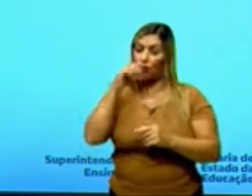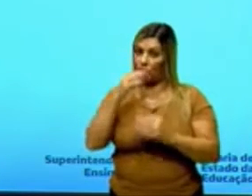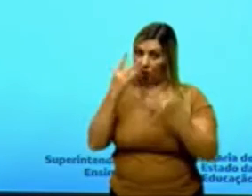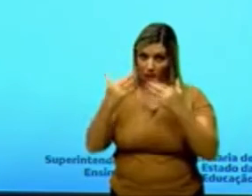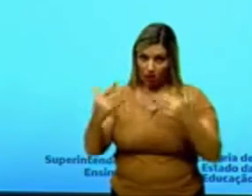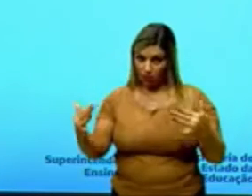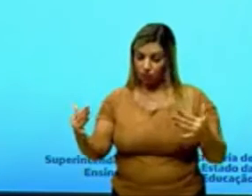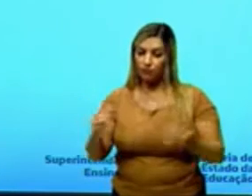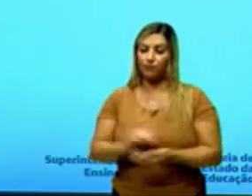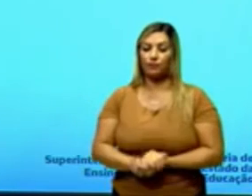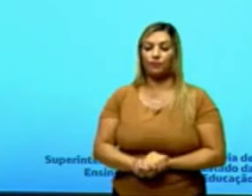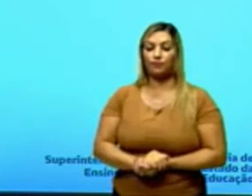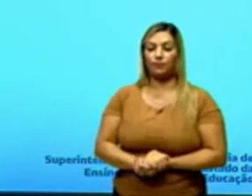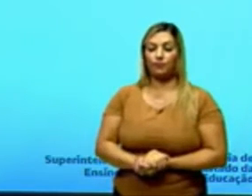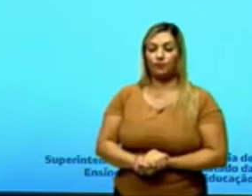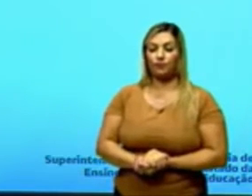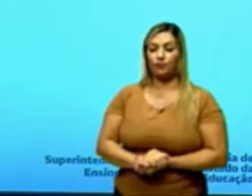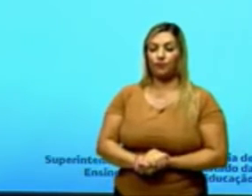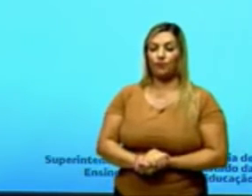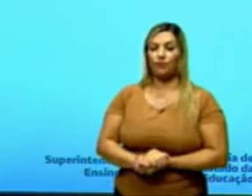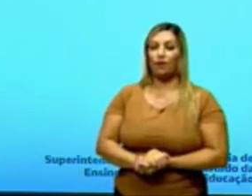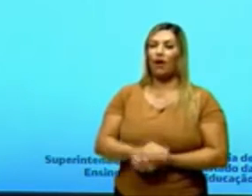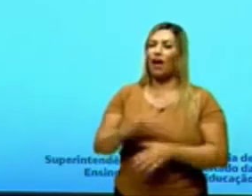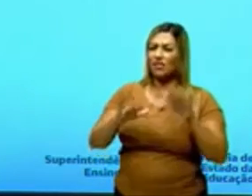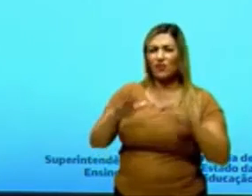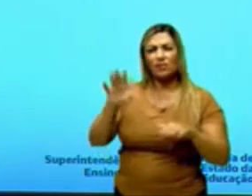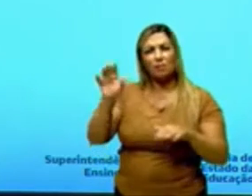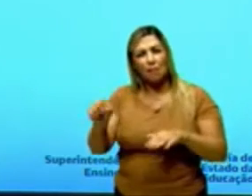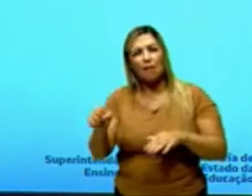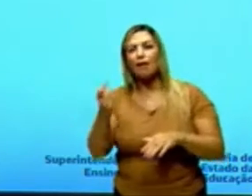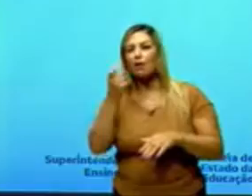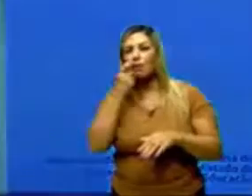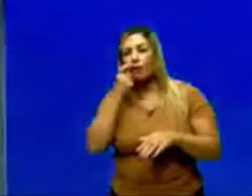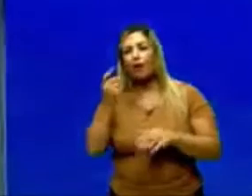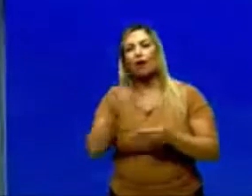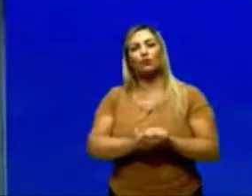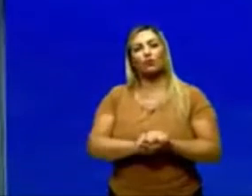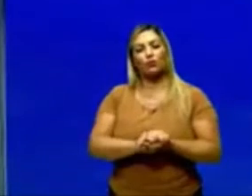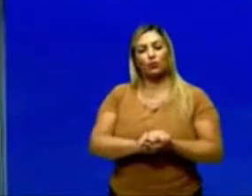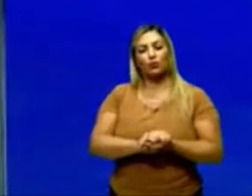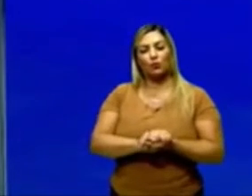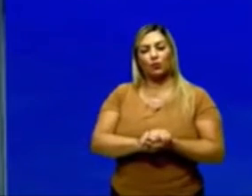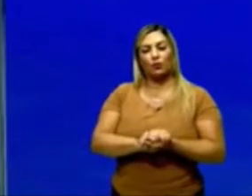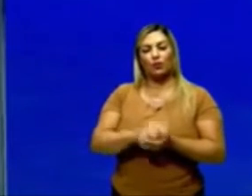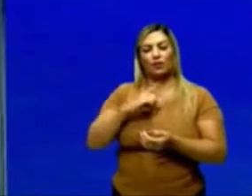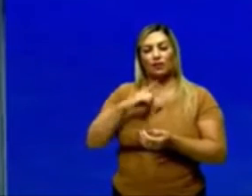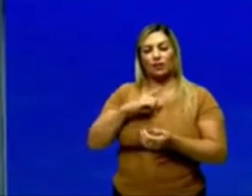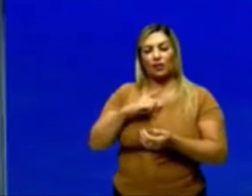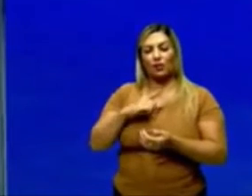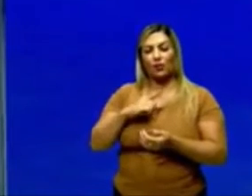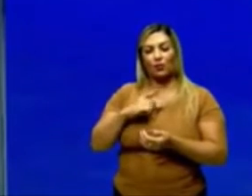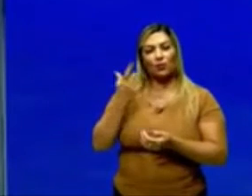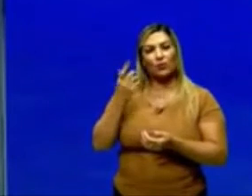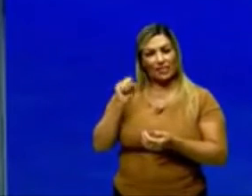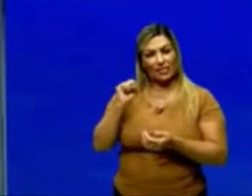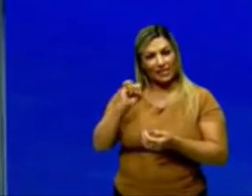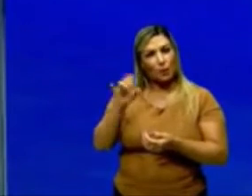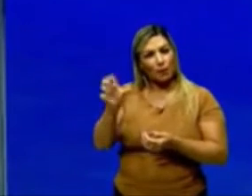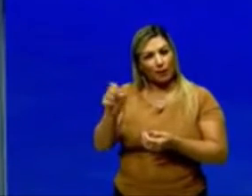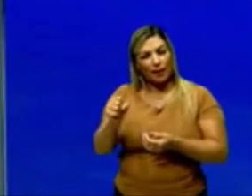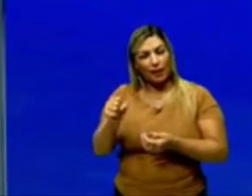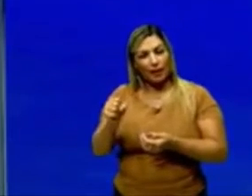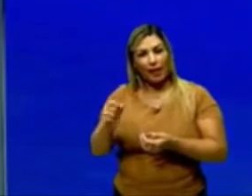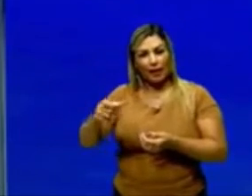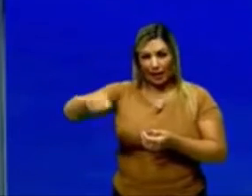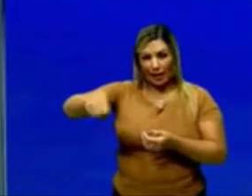se decompõem. Às vezes, a gente pega alguns plásticos, o caso da baquelite. Se eu pegar a baquelite, não sei se já aconteceu com vocês, de pegar o cabo